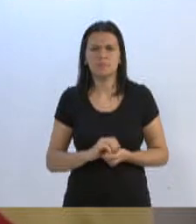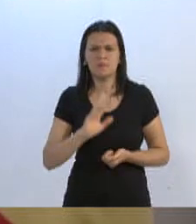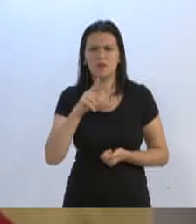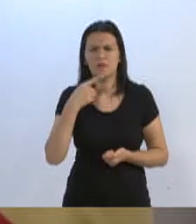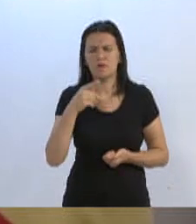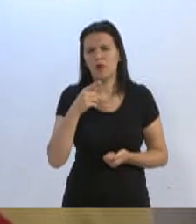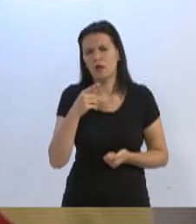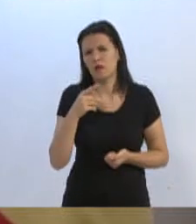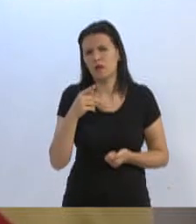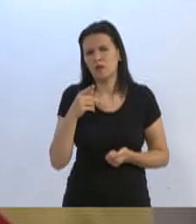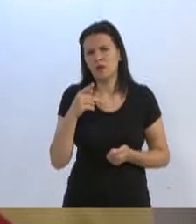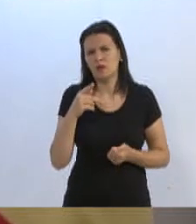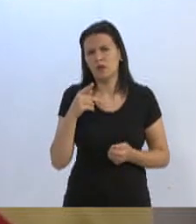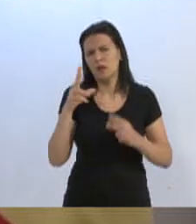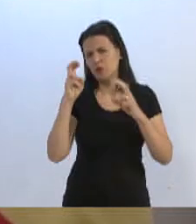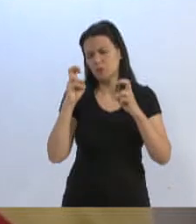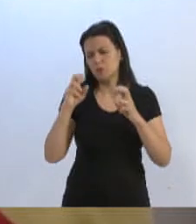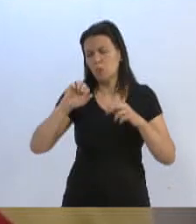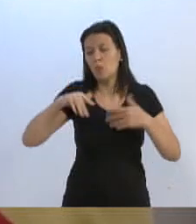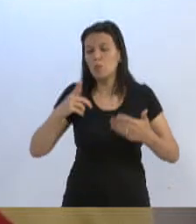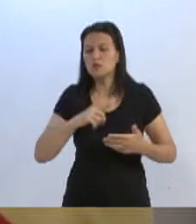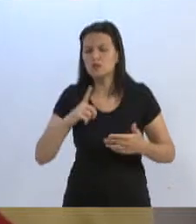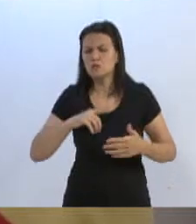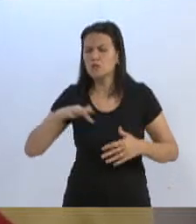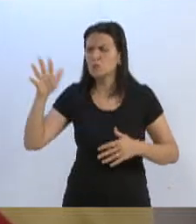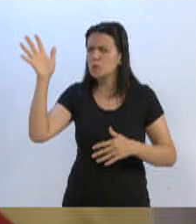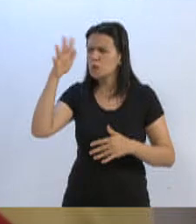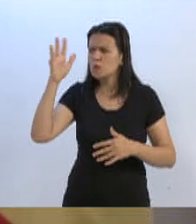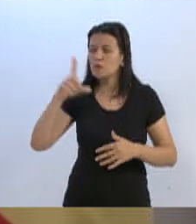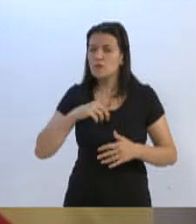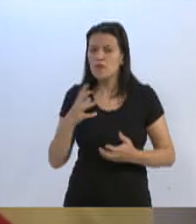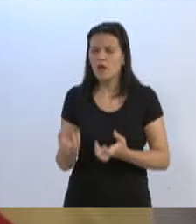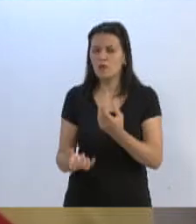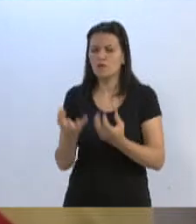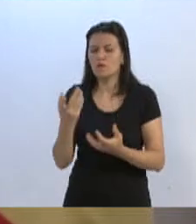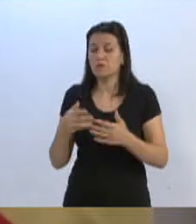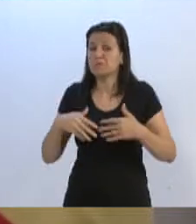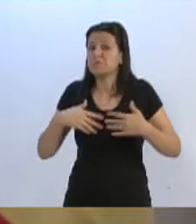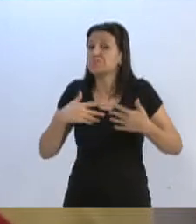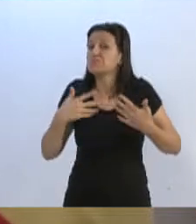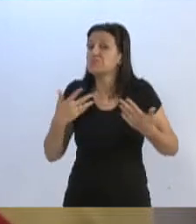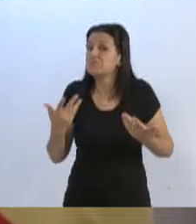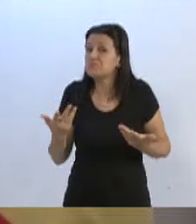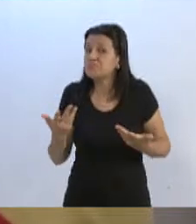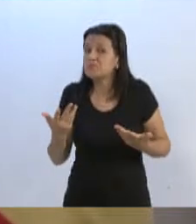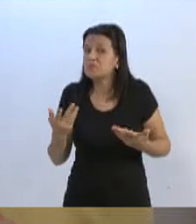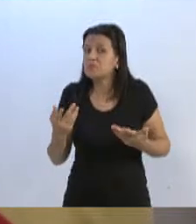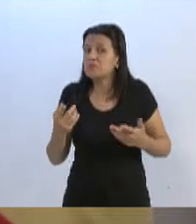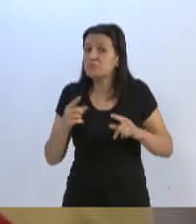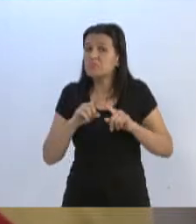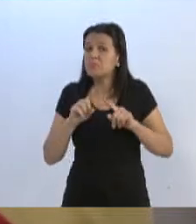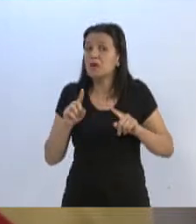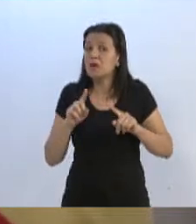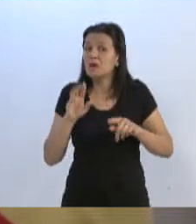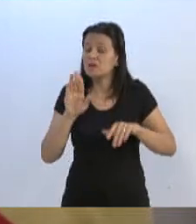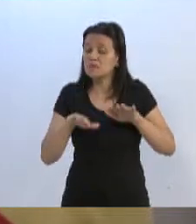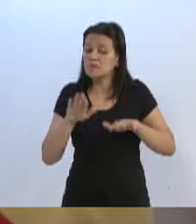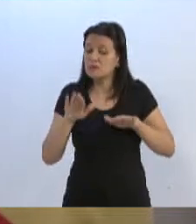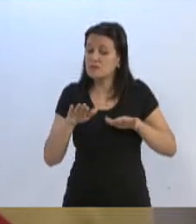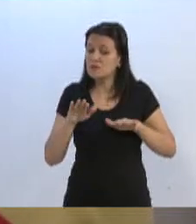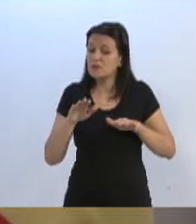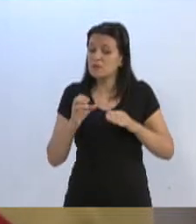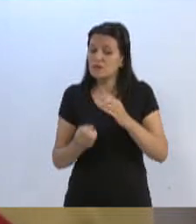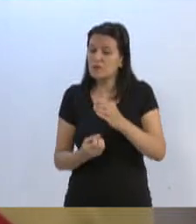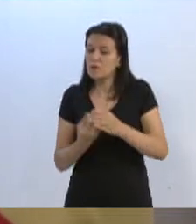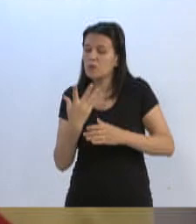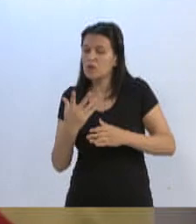fumaça há fogo, e que os corredores aumentam, mas não inventam. E eu